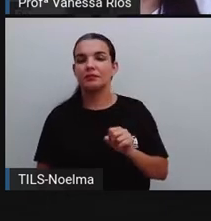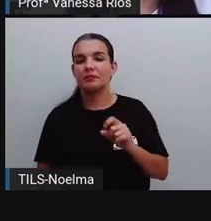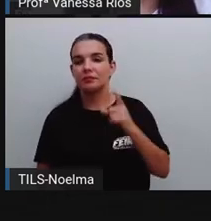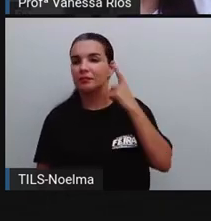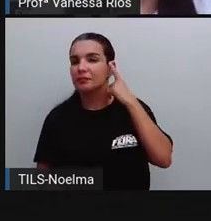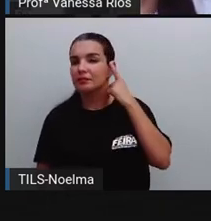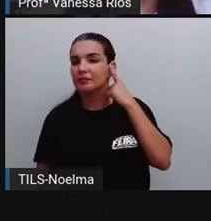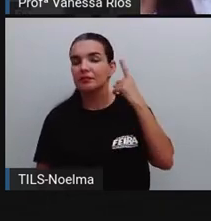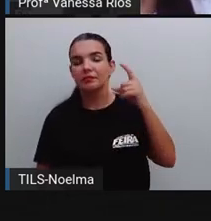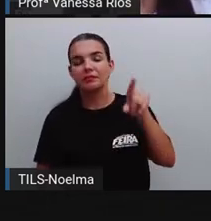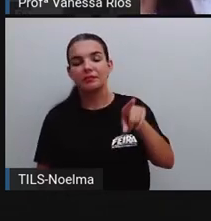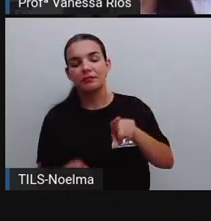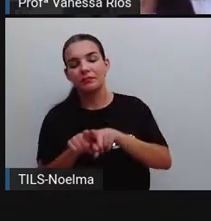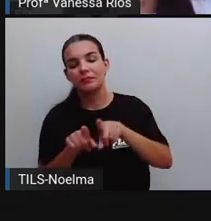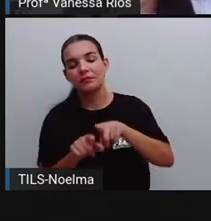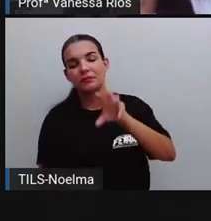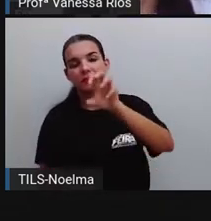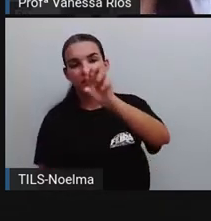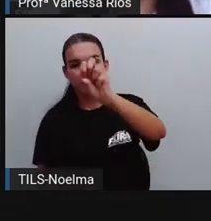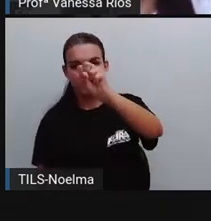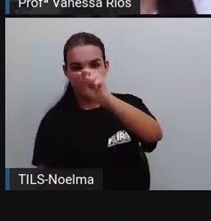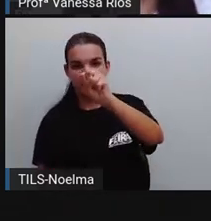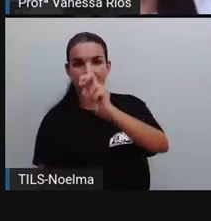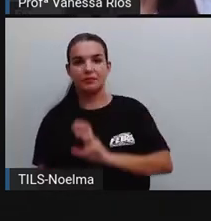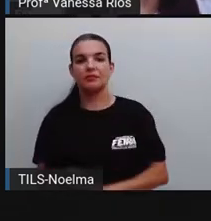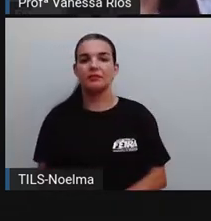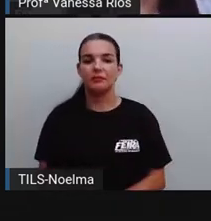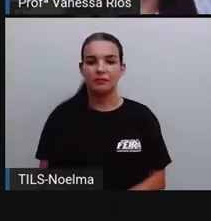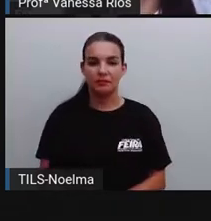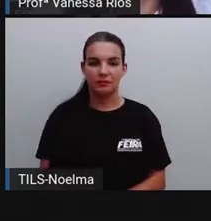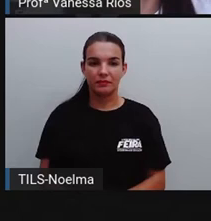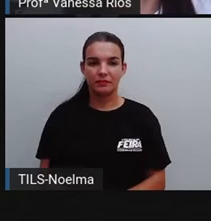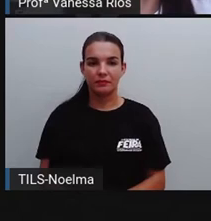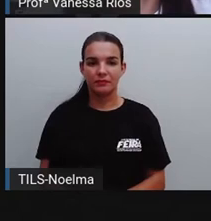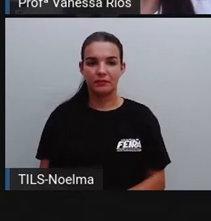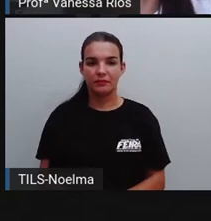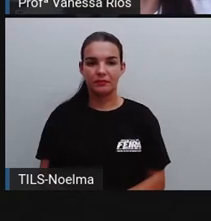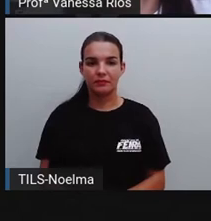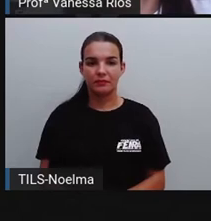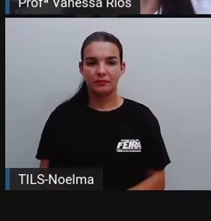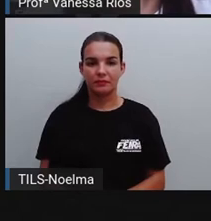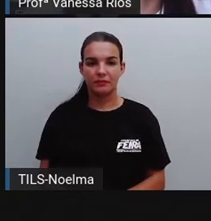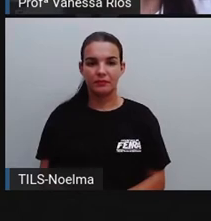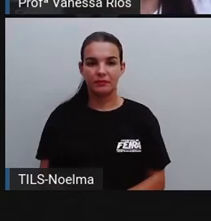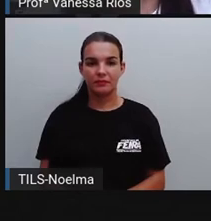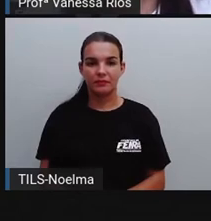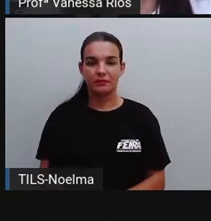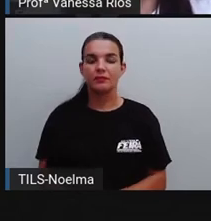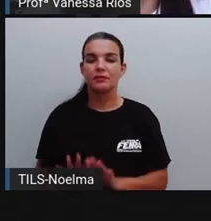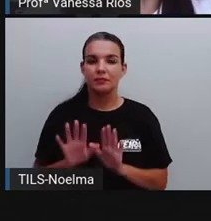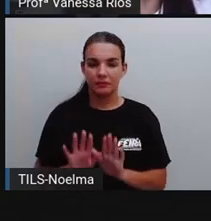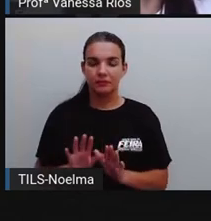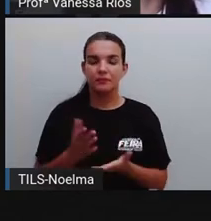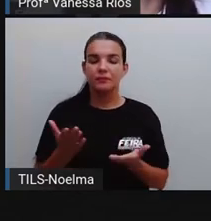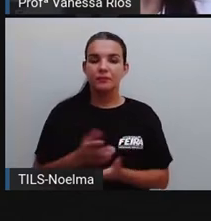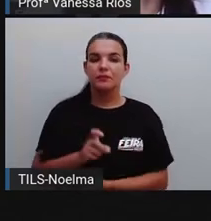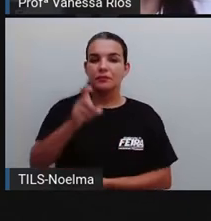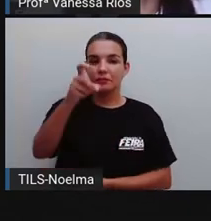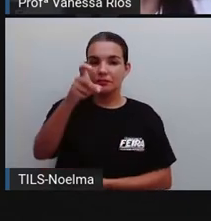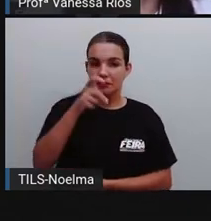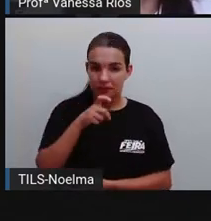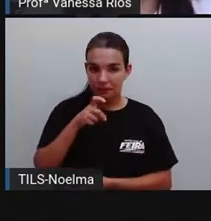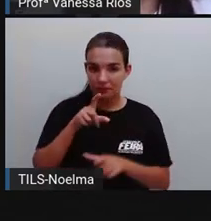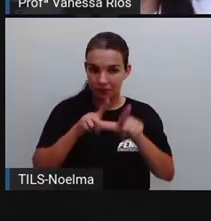hein? Muitas palavras que fazem parte da nossa linha. Mas vamos às regras. O X, ele é